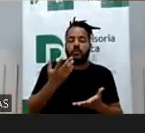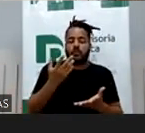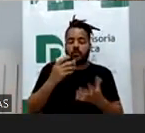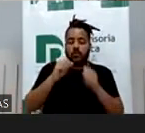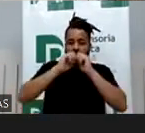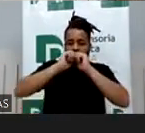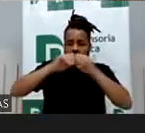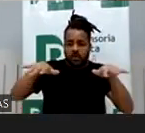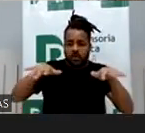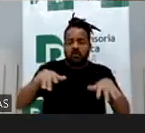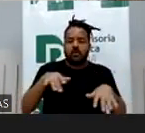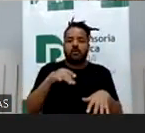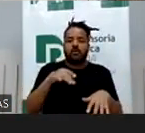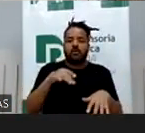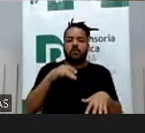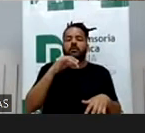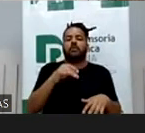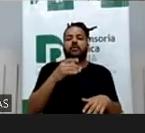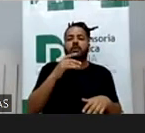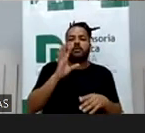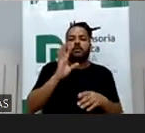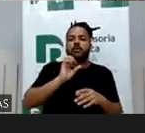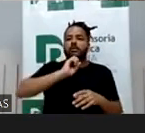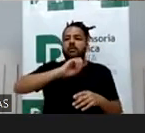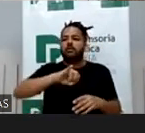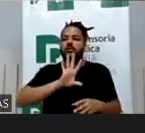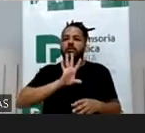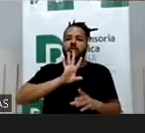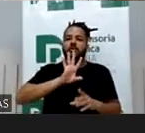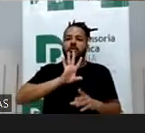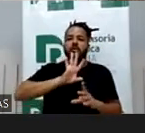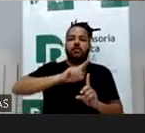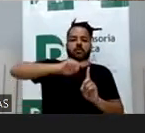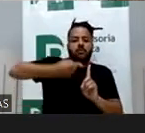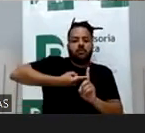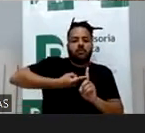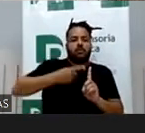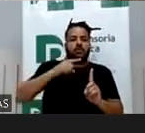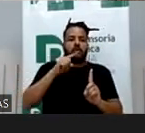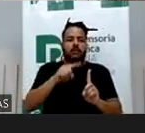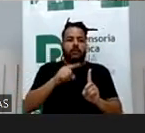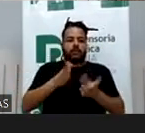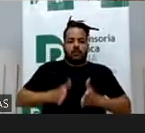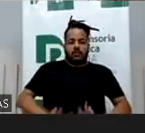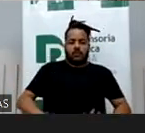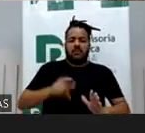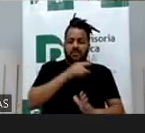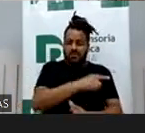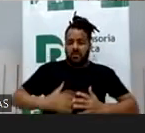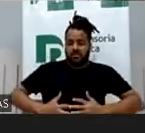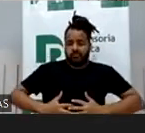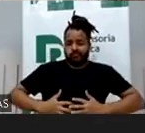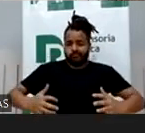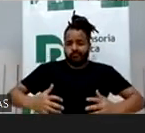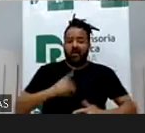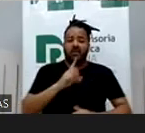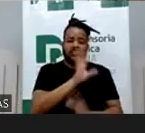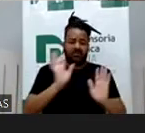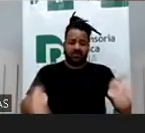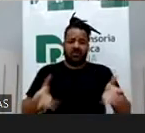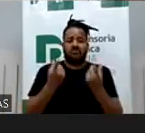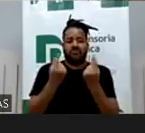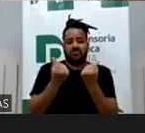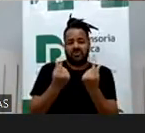digitais que quando engravidam e parem, aliás, desde a gravidez já começam a ganhar muito dinheiro com a divulgação de